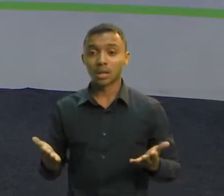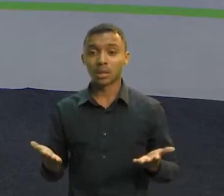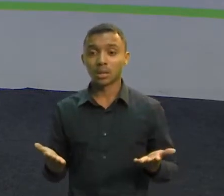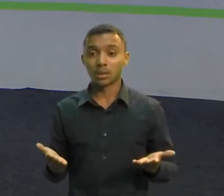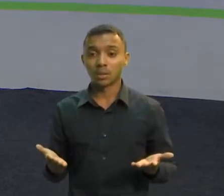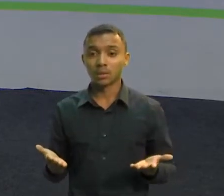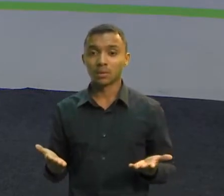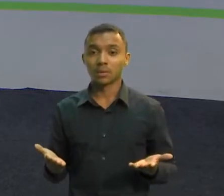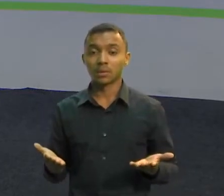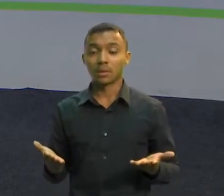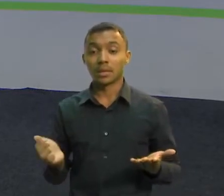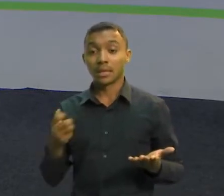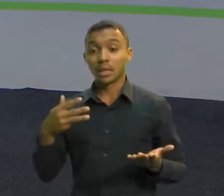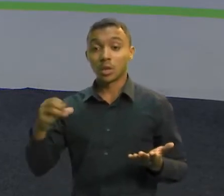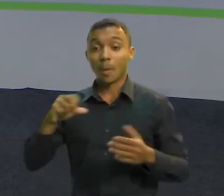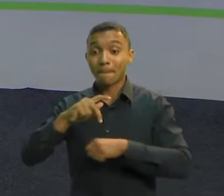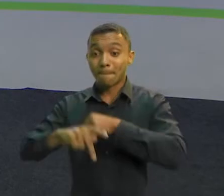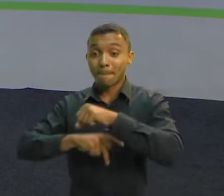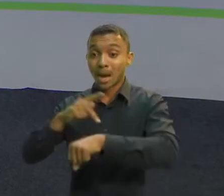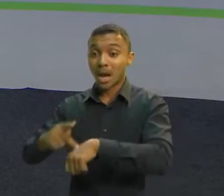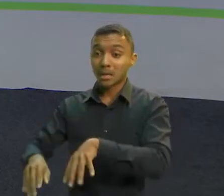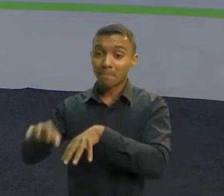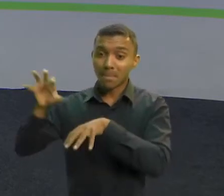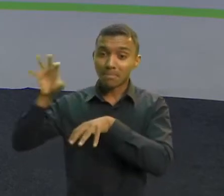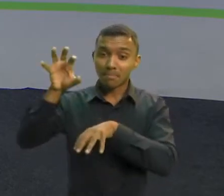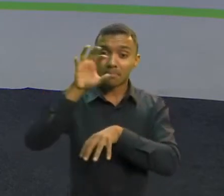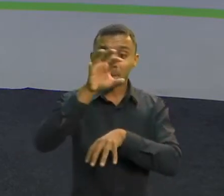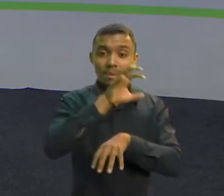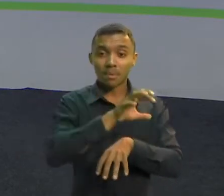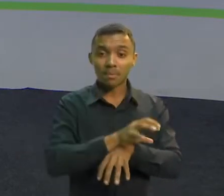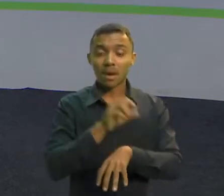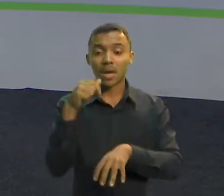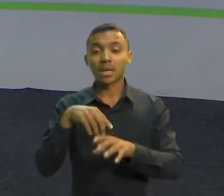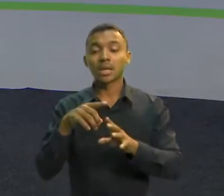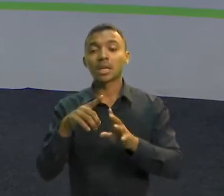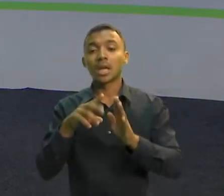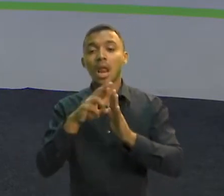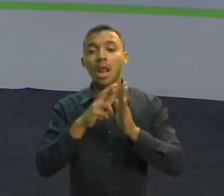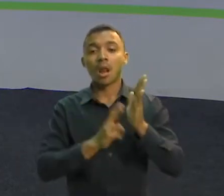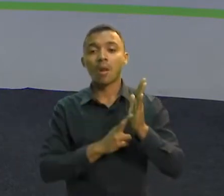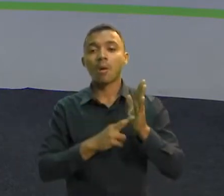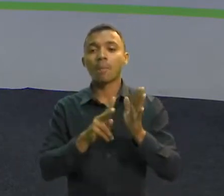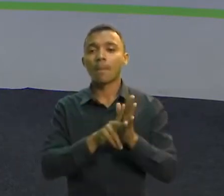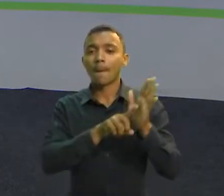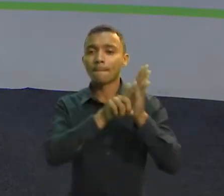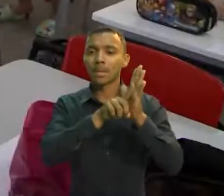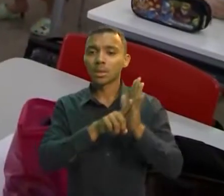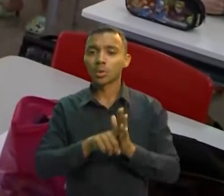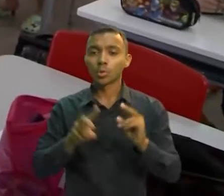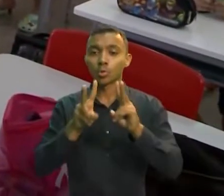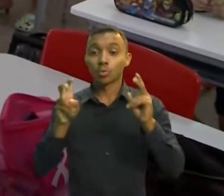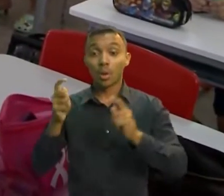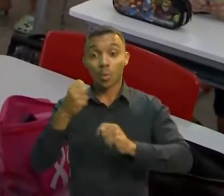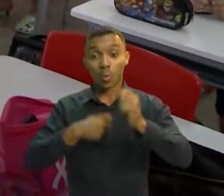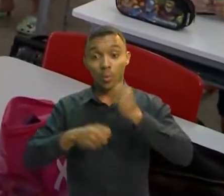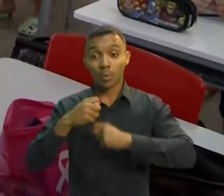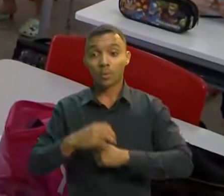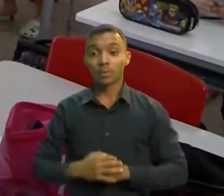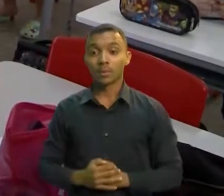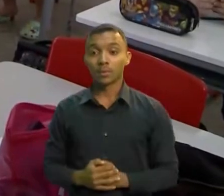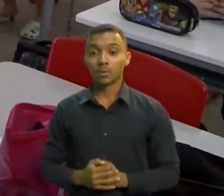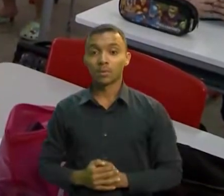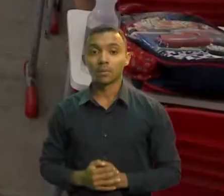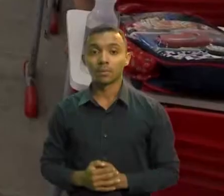listados em um relatório da Organização para a Cooperação do Desenvolvimento Econômico. Um levantamento